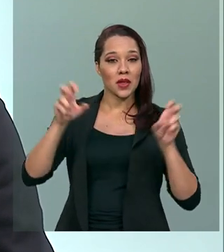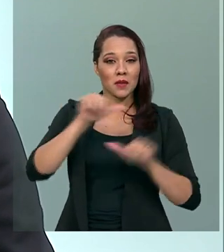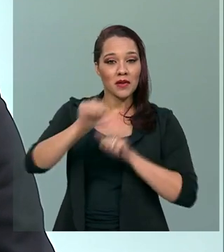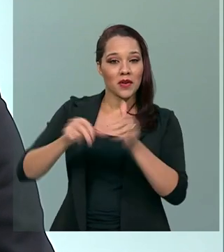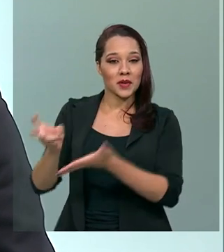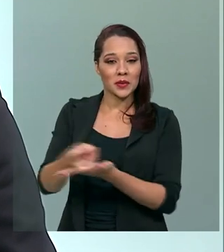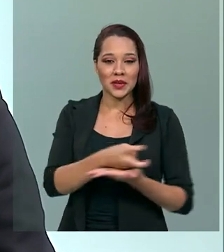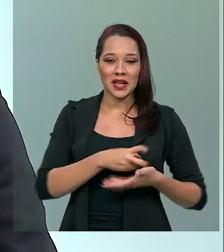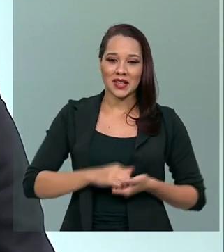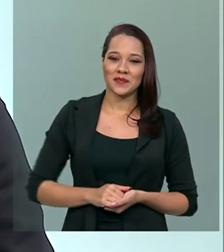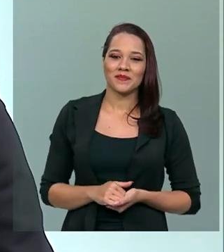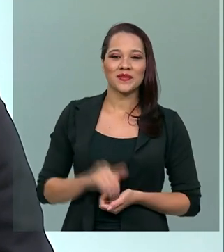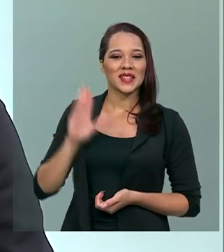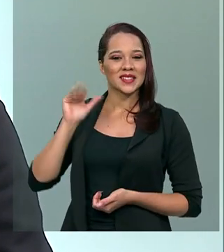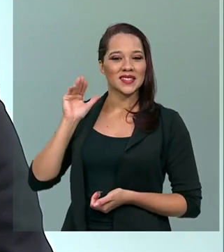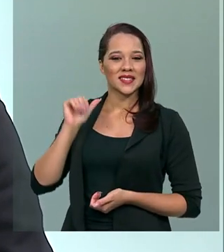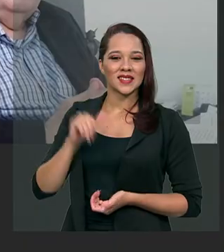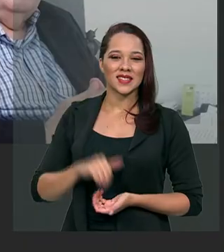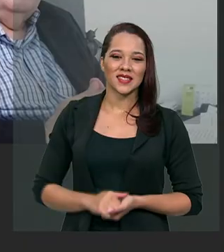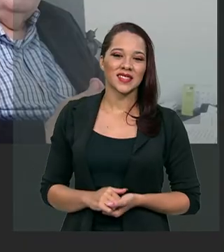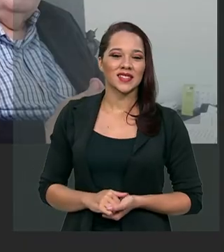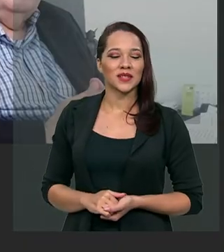Tributária. Até mais.